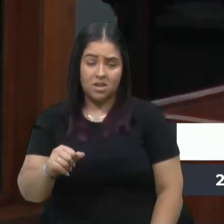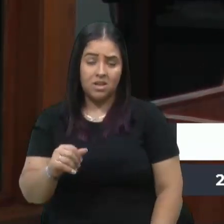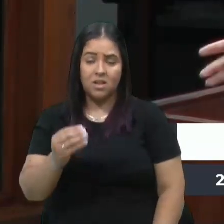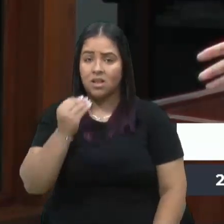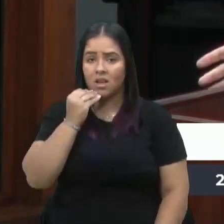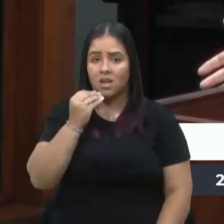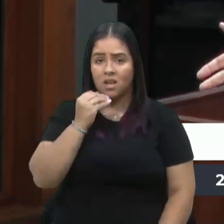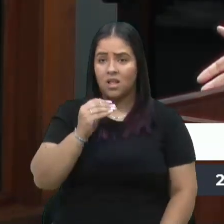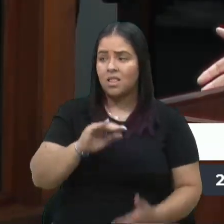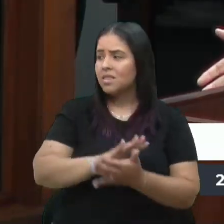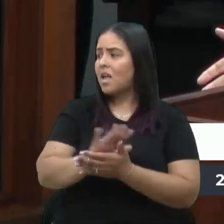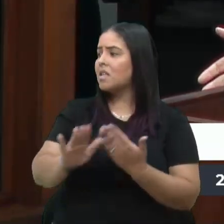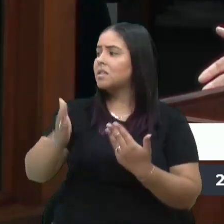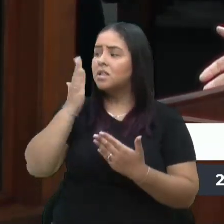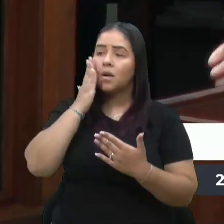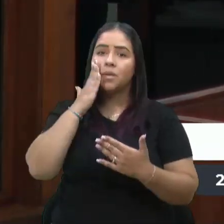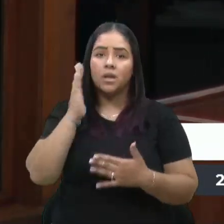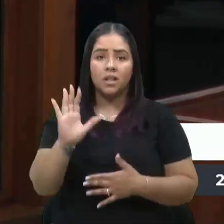que existe. E está lá.